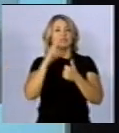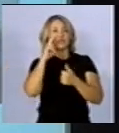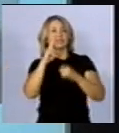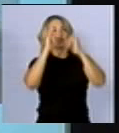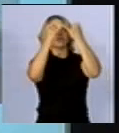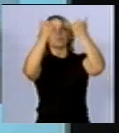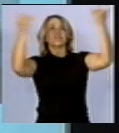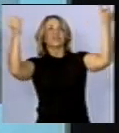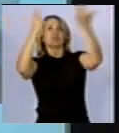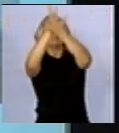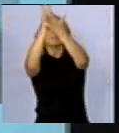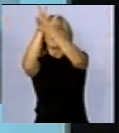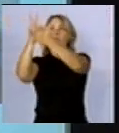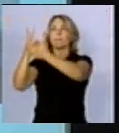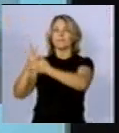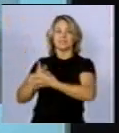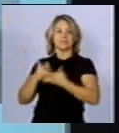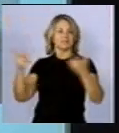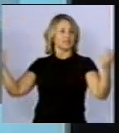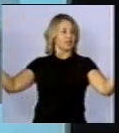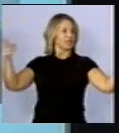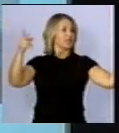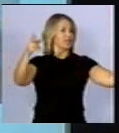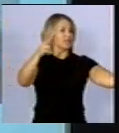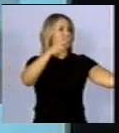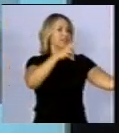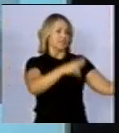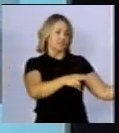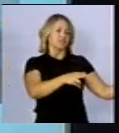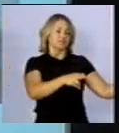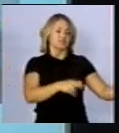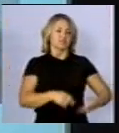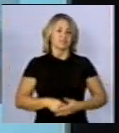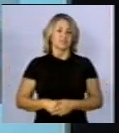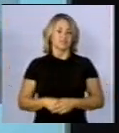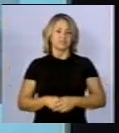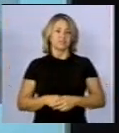exatamente o mesmo, dizer, torres metálicas, teraliçadas, conduzindo cabos, quer dizer, de oito dimensões similares.